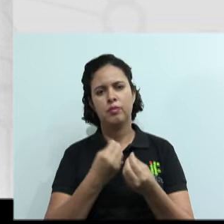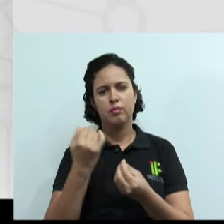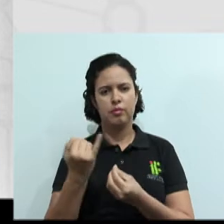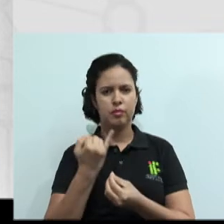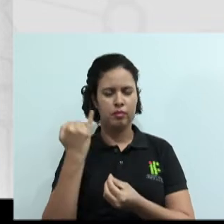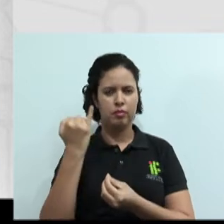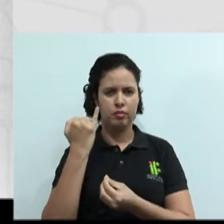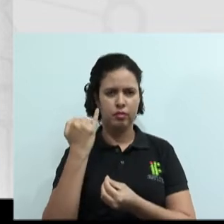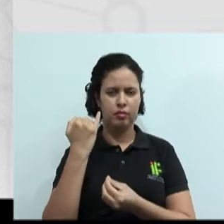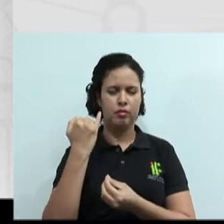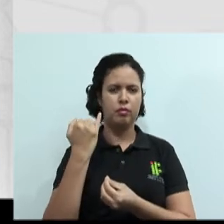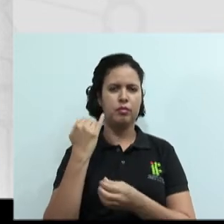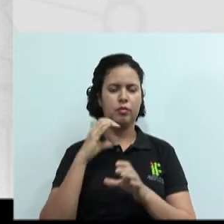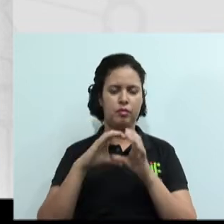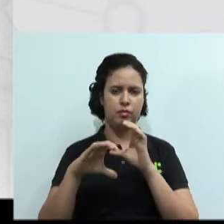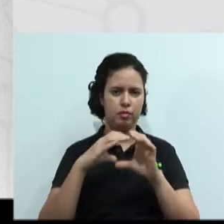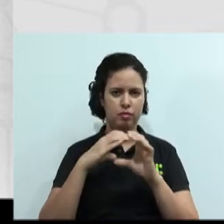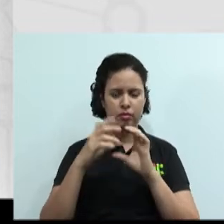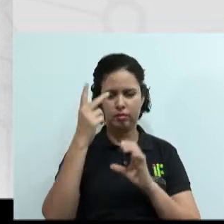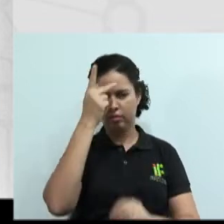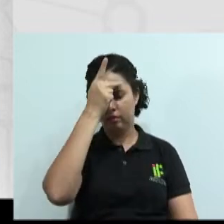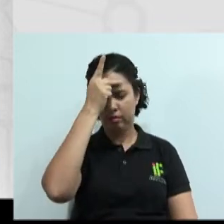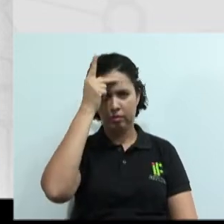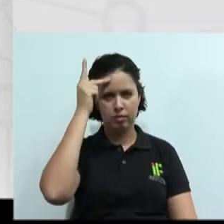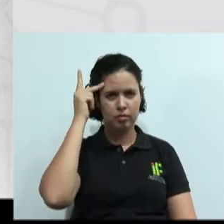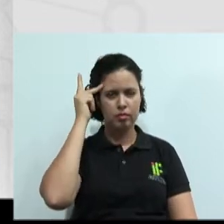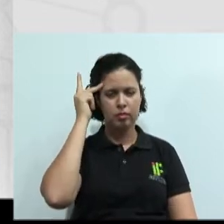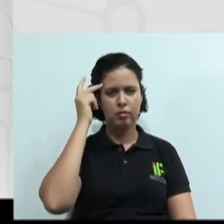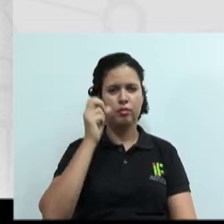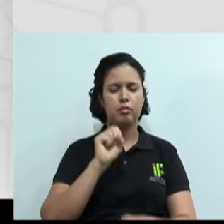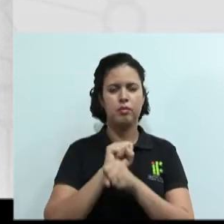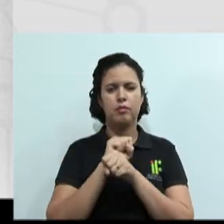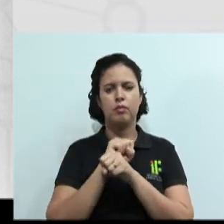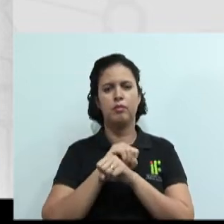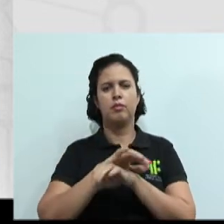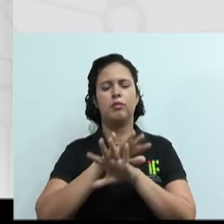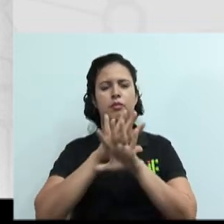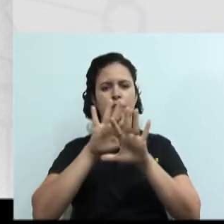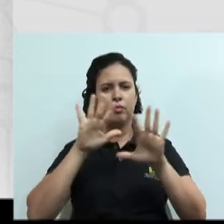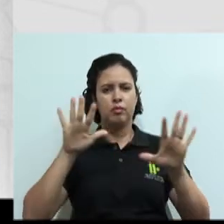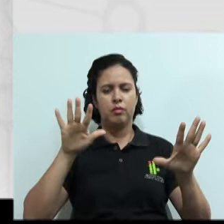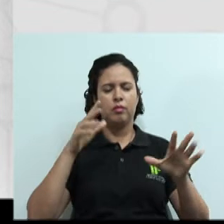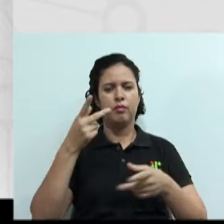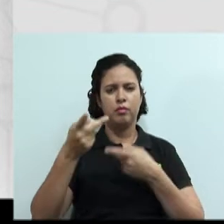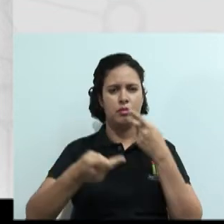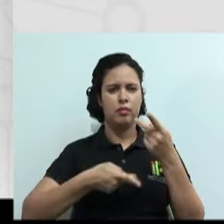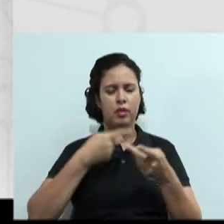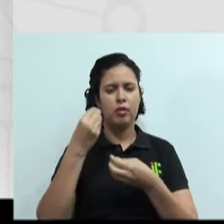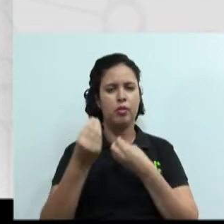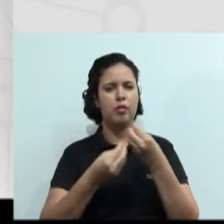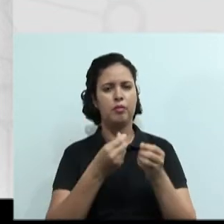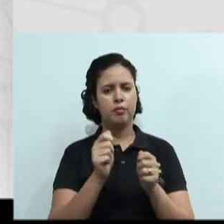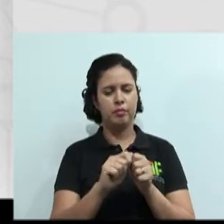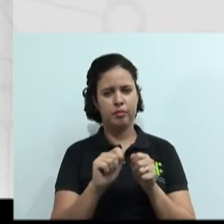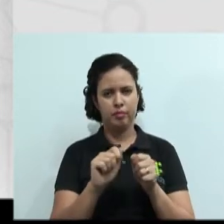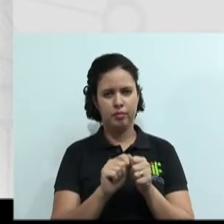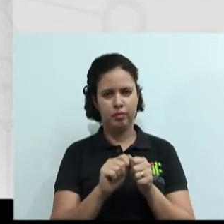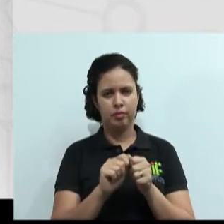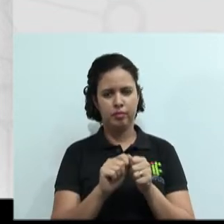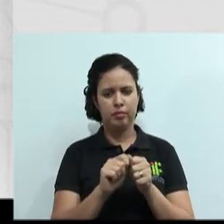aí você se comunicar com as pessoas, trazendo essa clareza aí na hora da fala. E como que eu faço isso, professor?